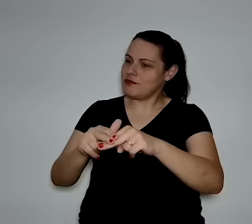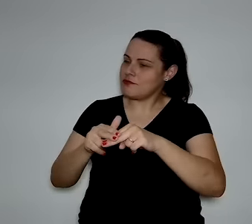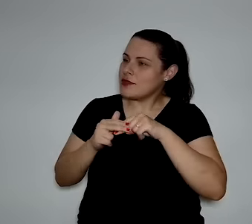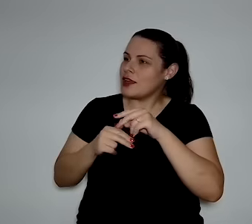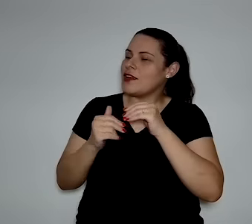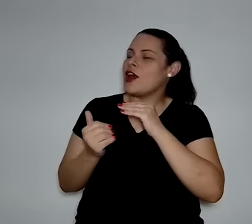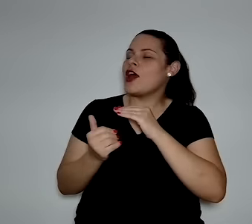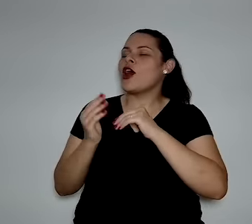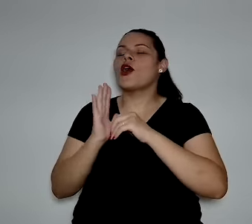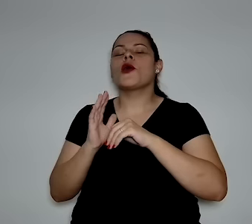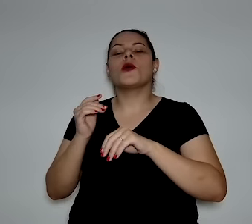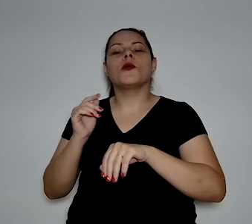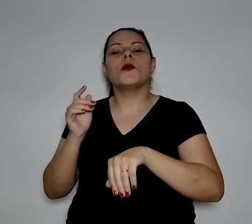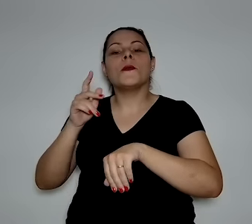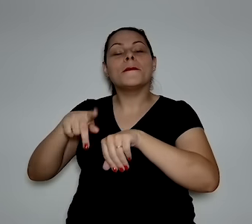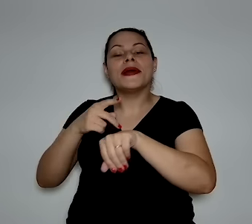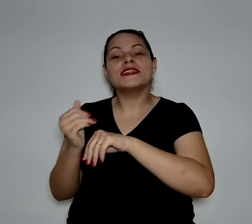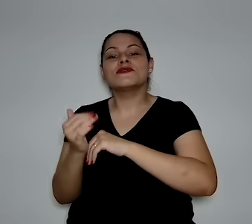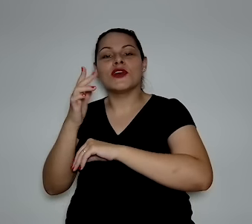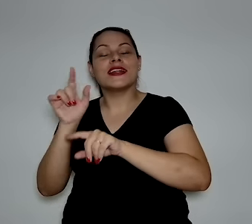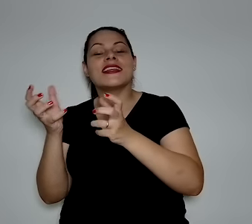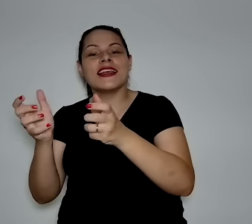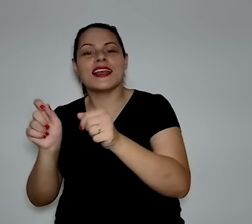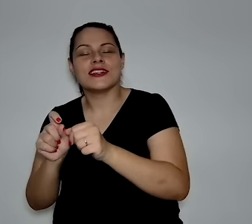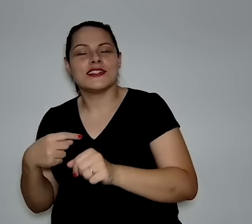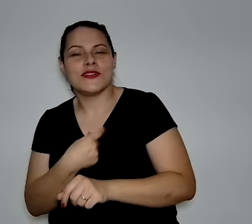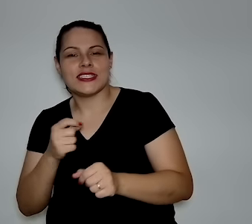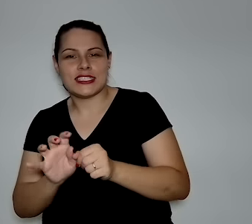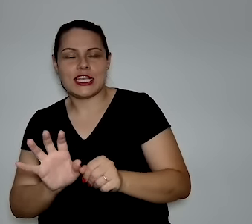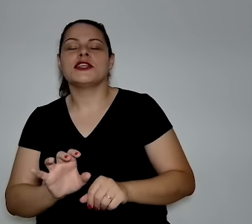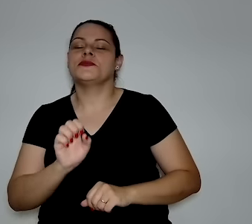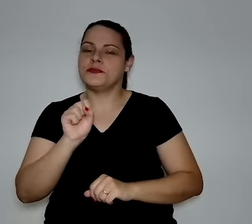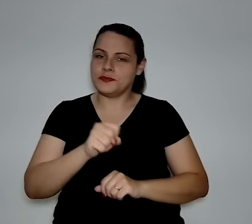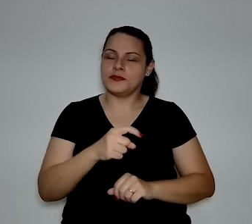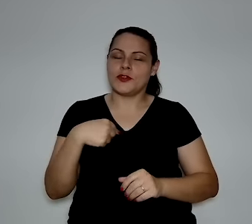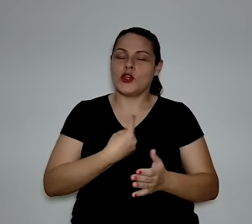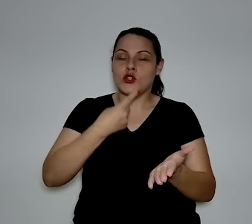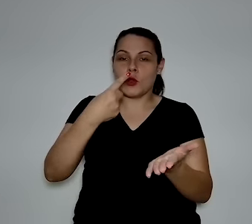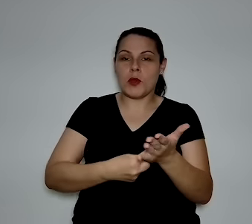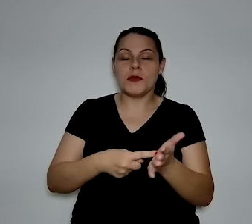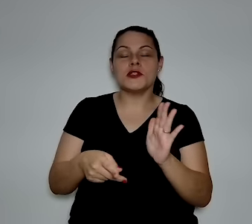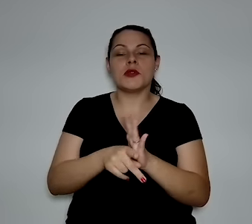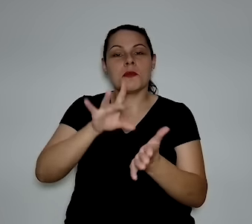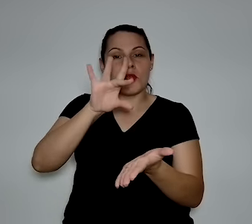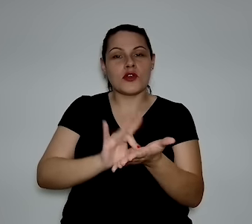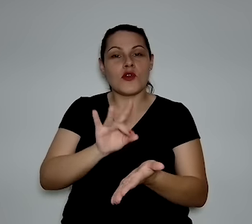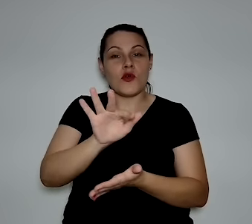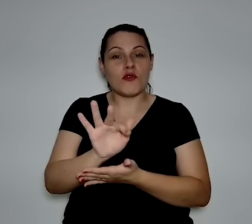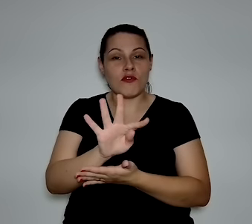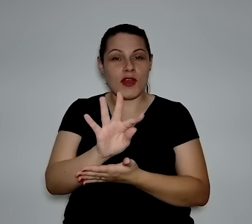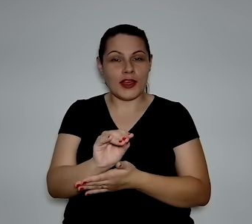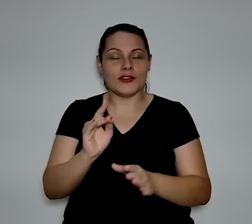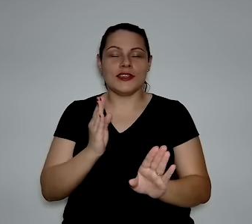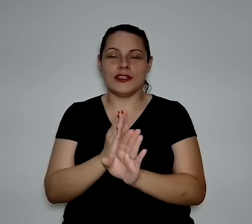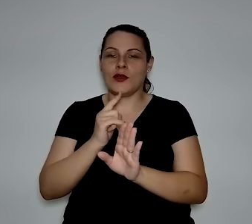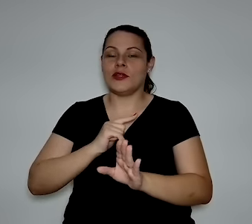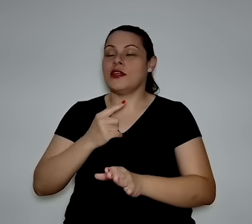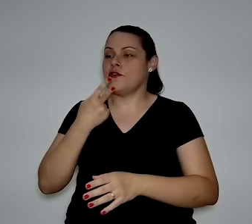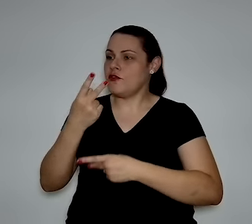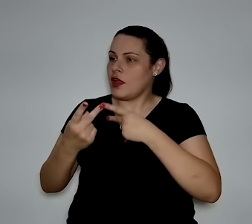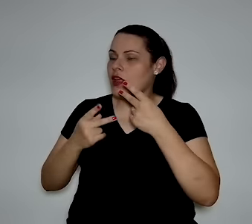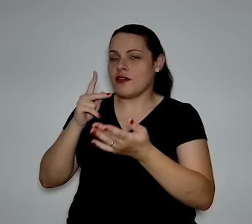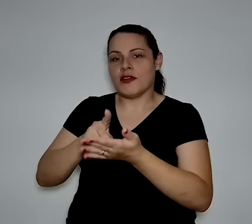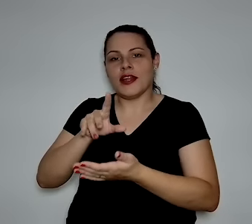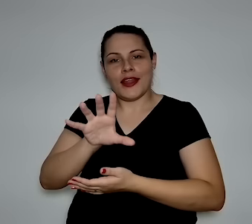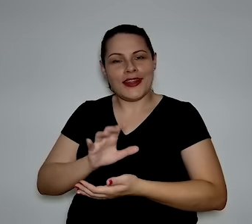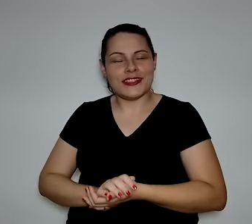causa do mercado externo. O nosso compromisso aqui é com os fatos, né? Então, o que é fato, a gente não tem nenhum problema em